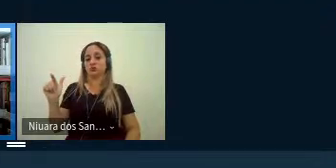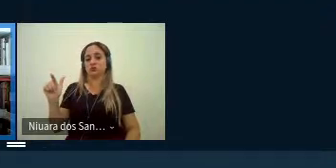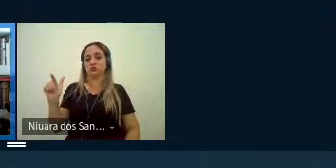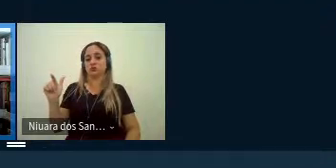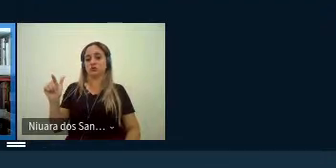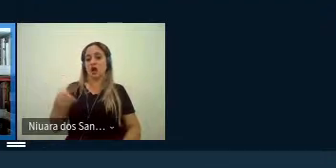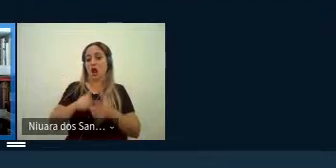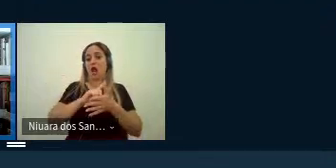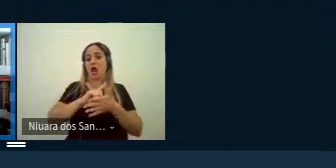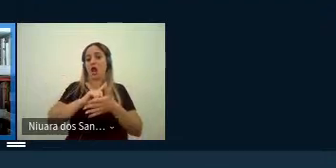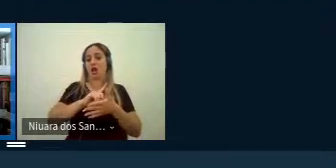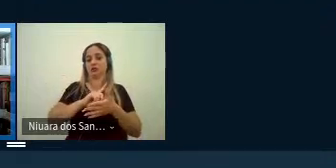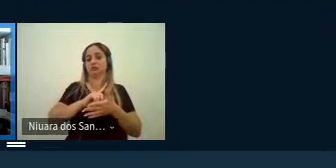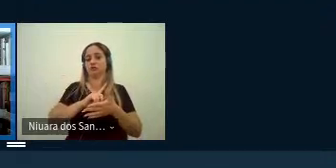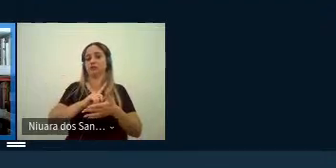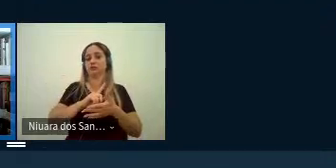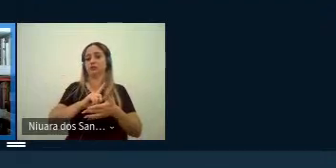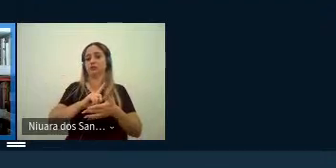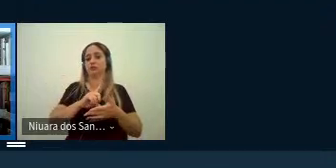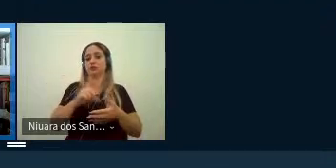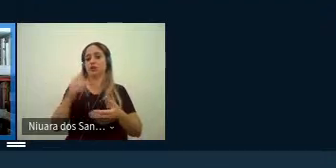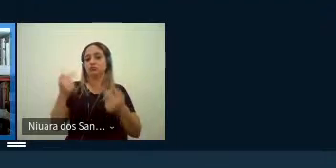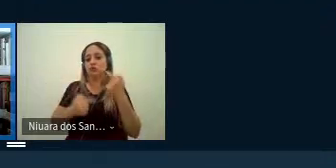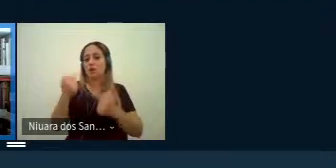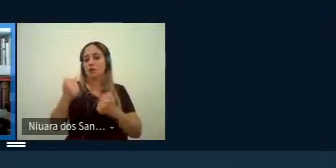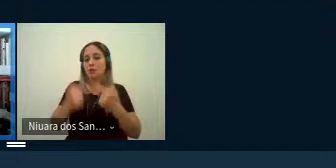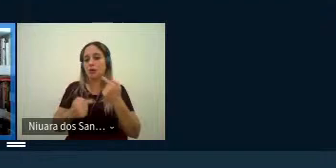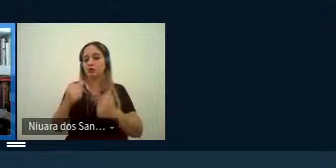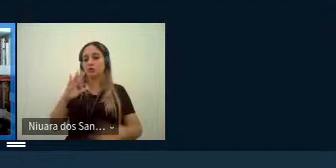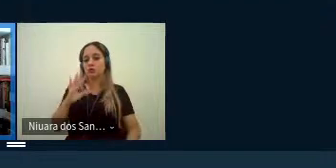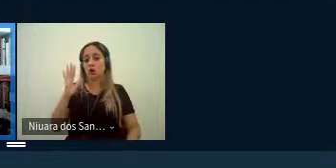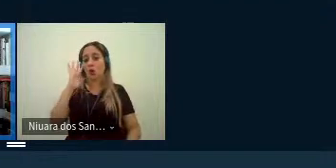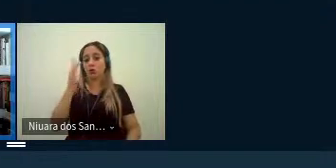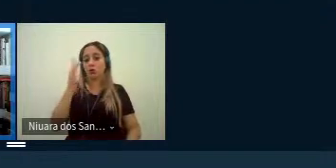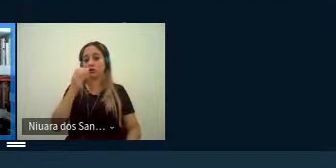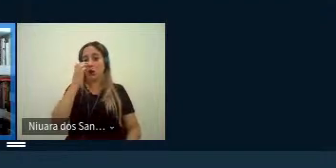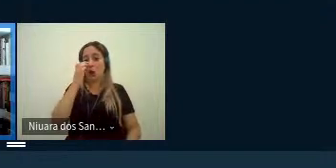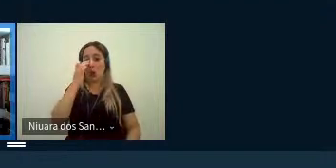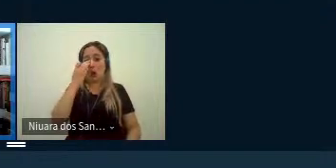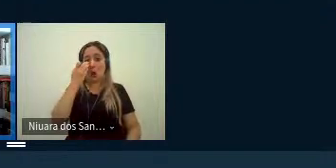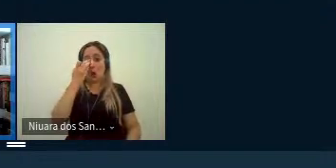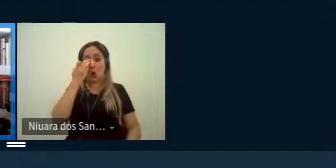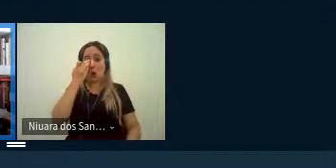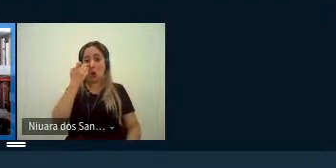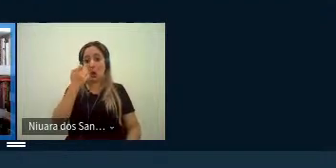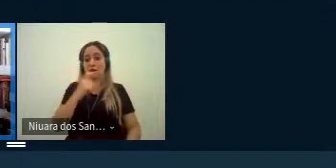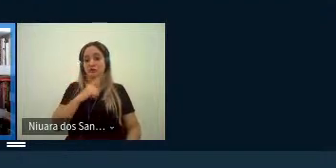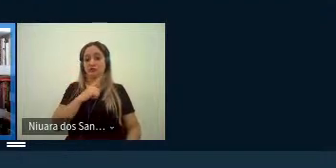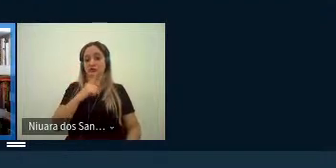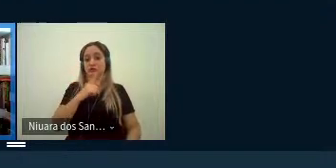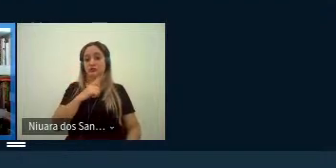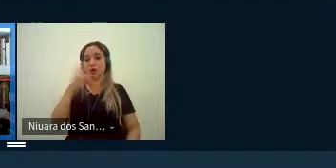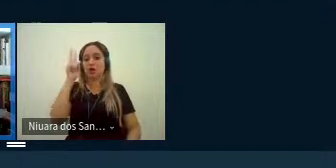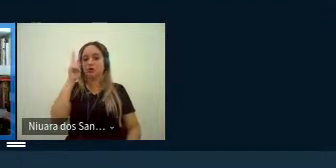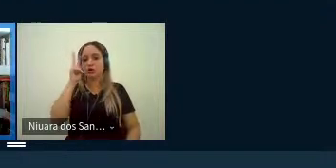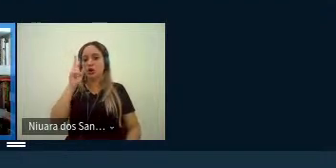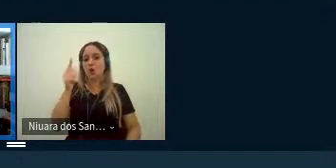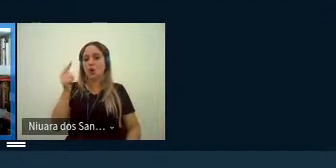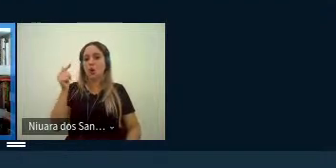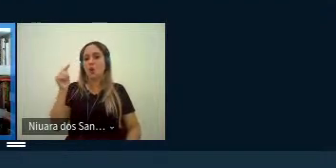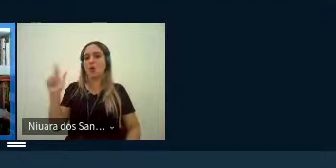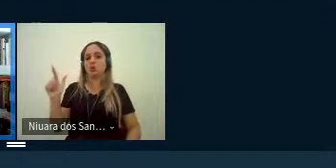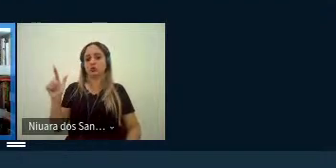antes dessas debates ocorridos no Canadá nós tivemos historicamente outras